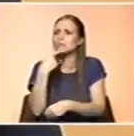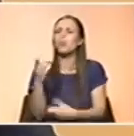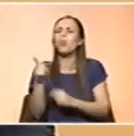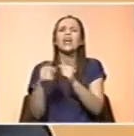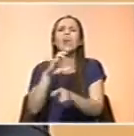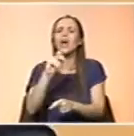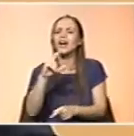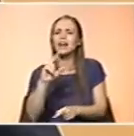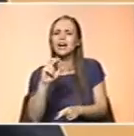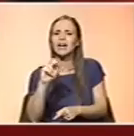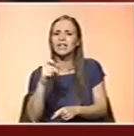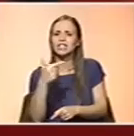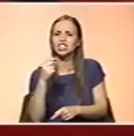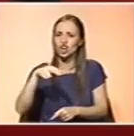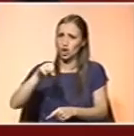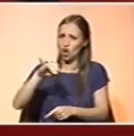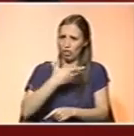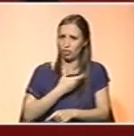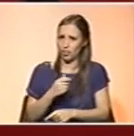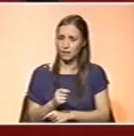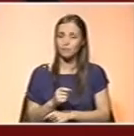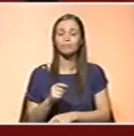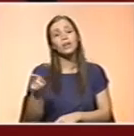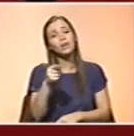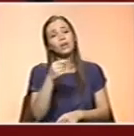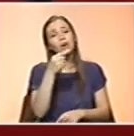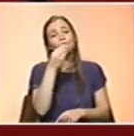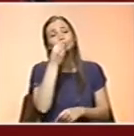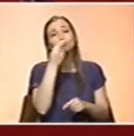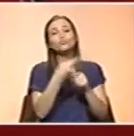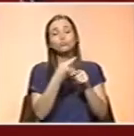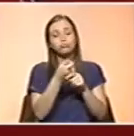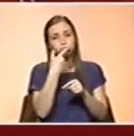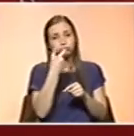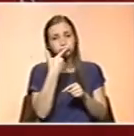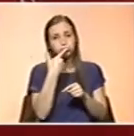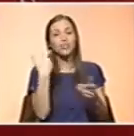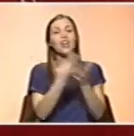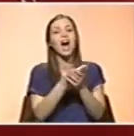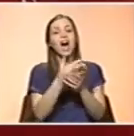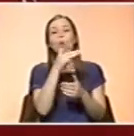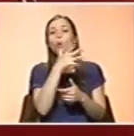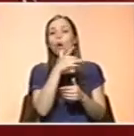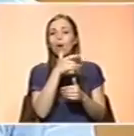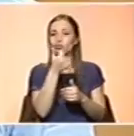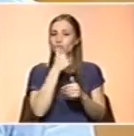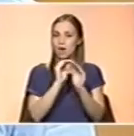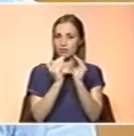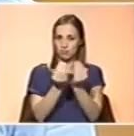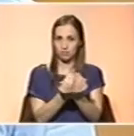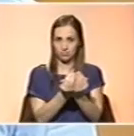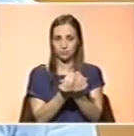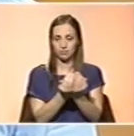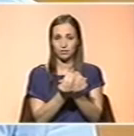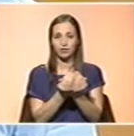É uma substância que, entre outras funções, também a cor ao tomate. E tem uma variedade